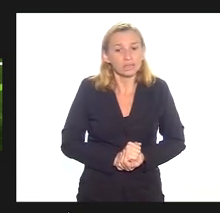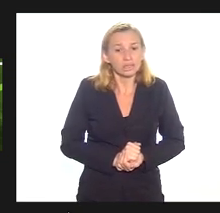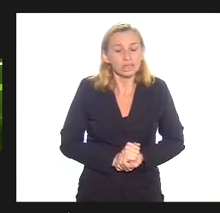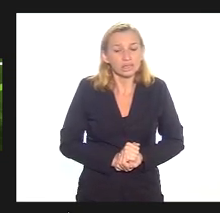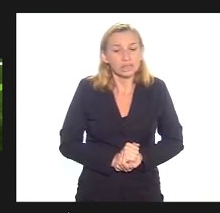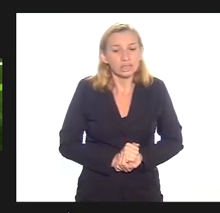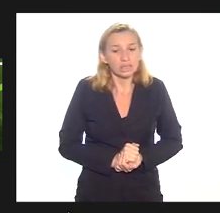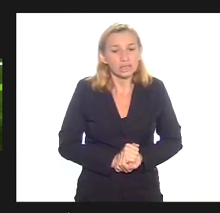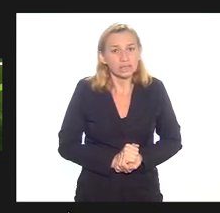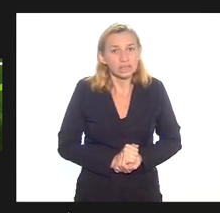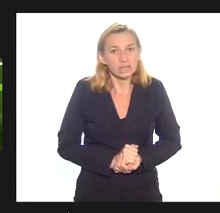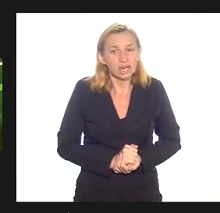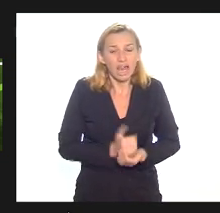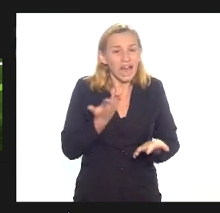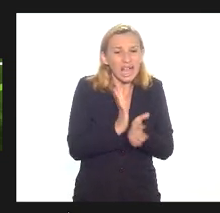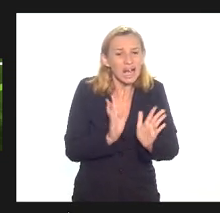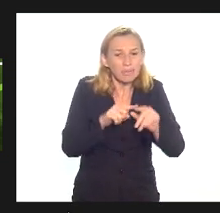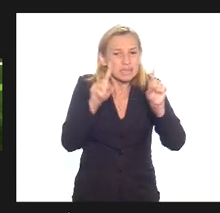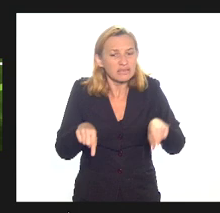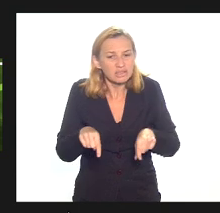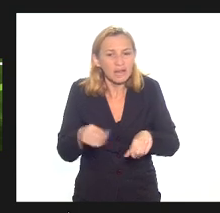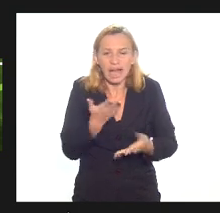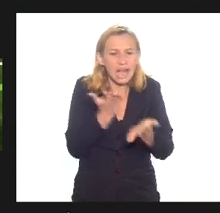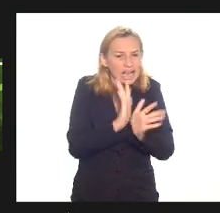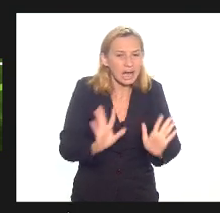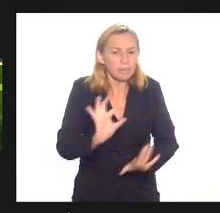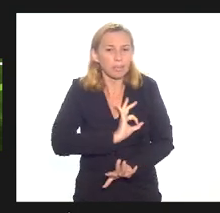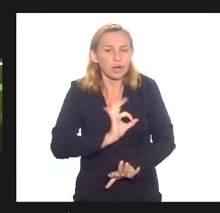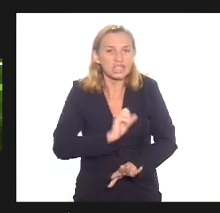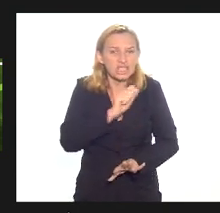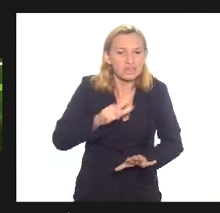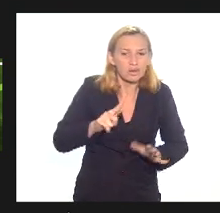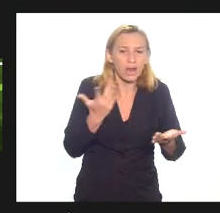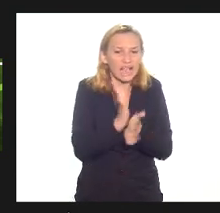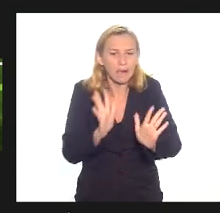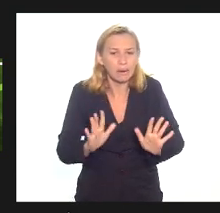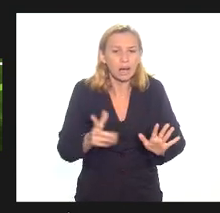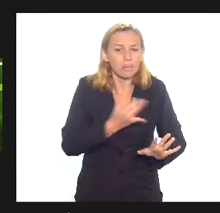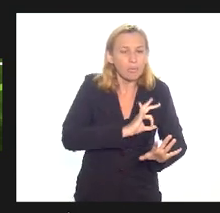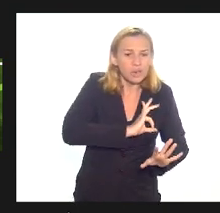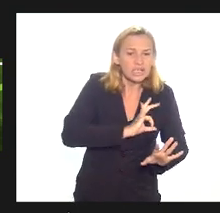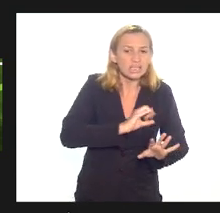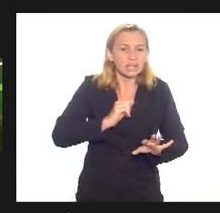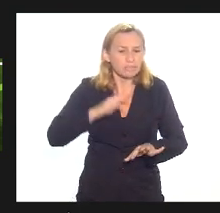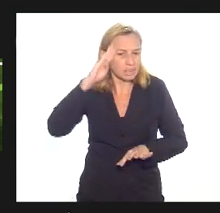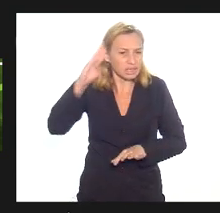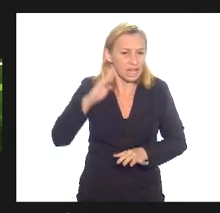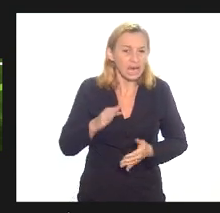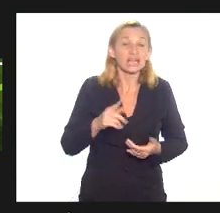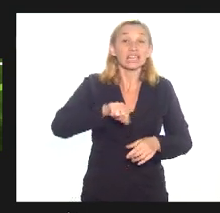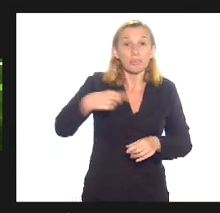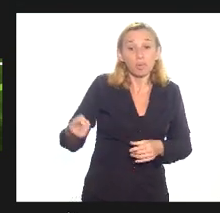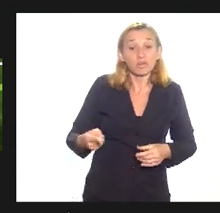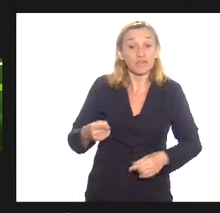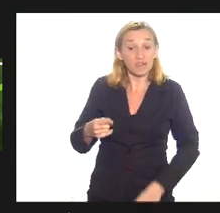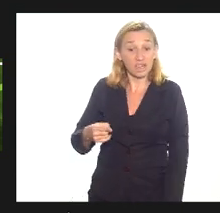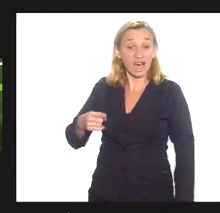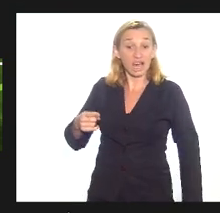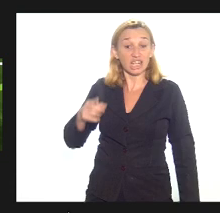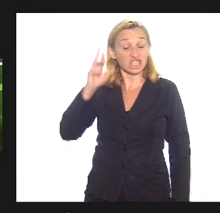que não tenha quer dizer acaba o servidor acaba a polícia civil acaba a polícia militar depois vai ficar a autoridade eu não estou dizendo que é só deputado